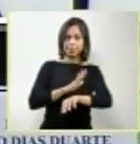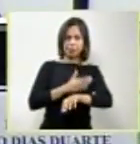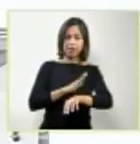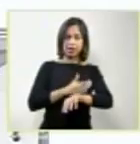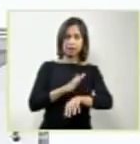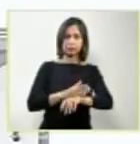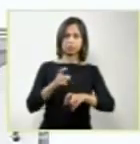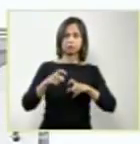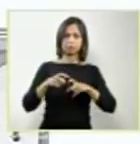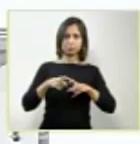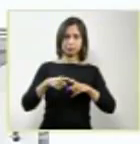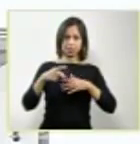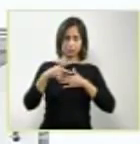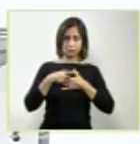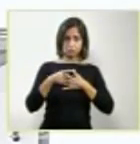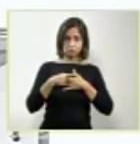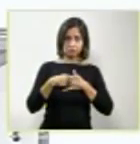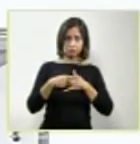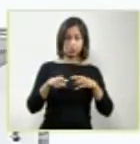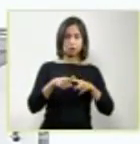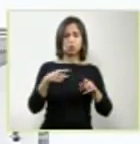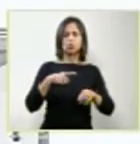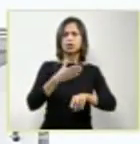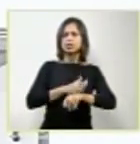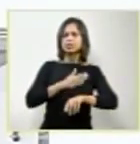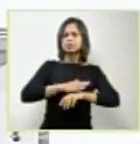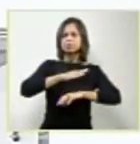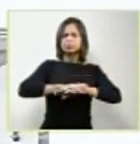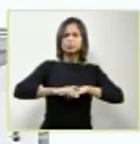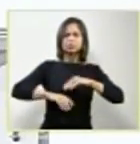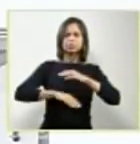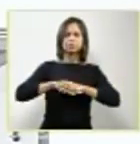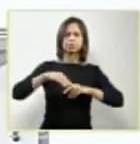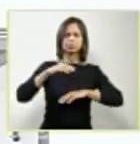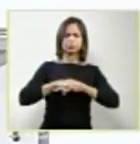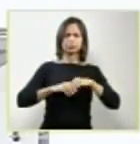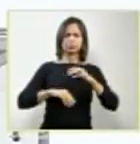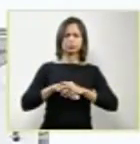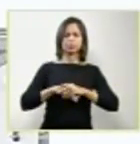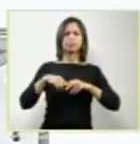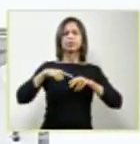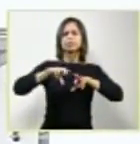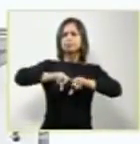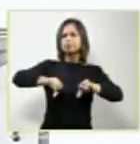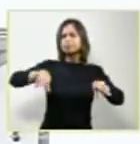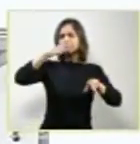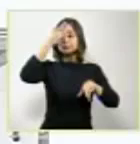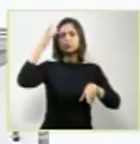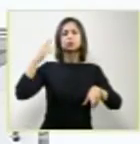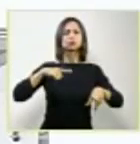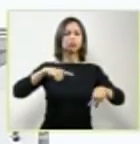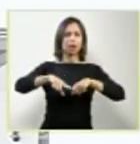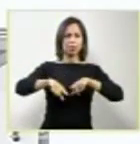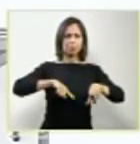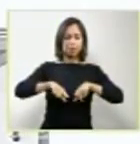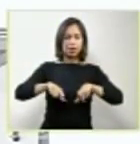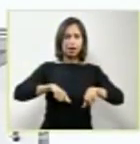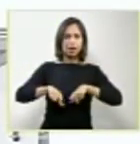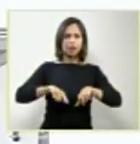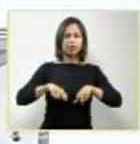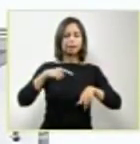manutenção desse exercício profissional que faz, que trabalha buscando a